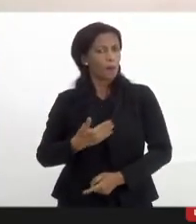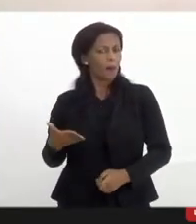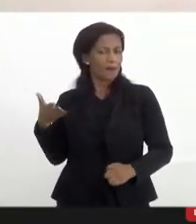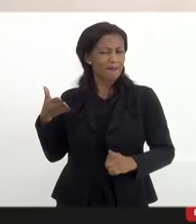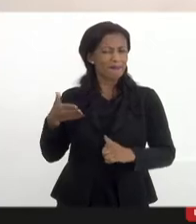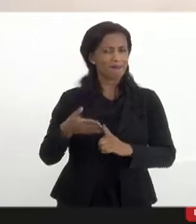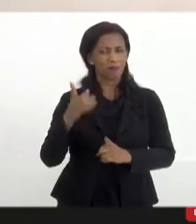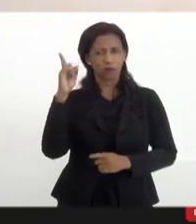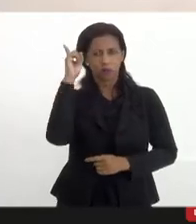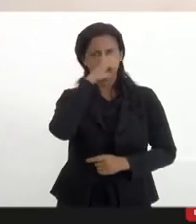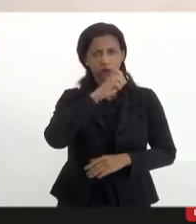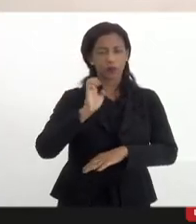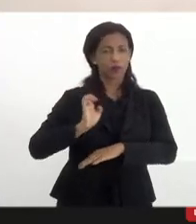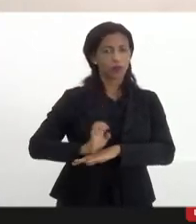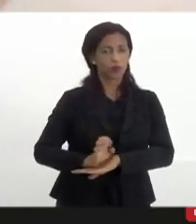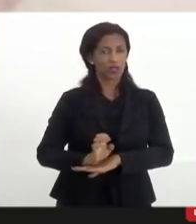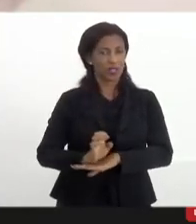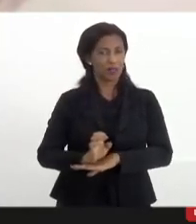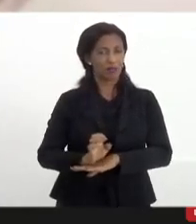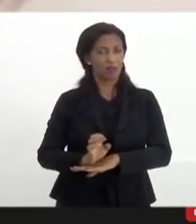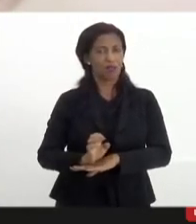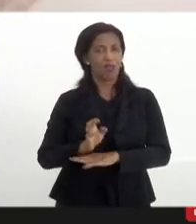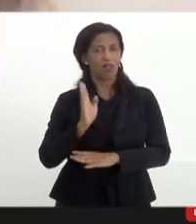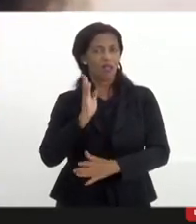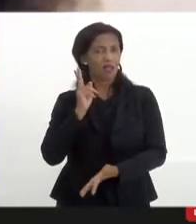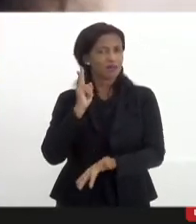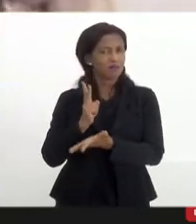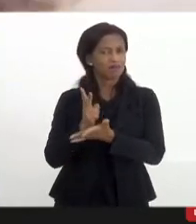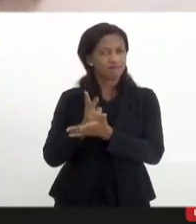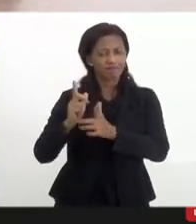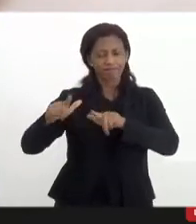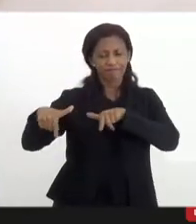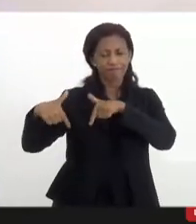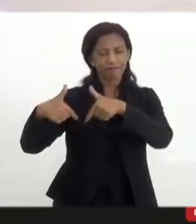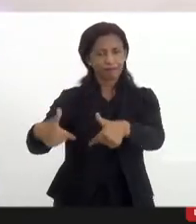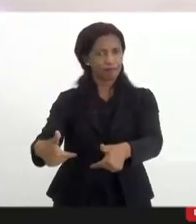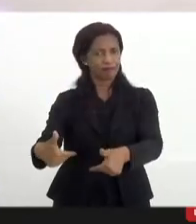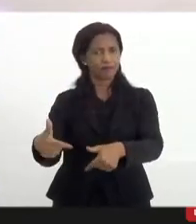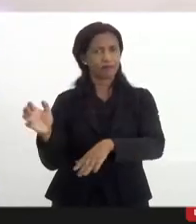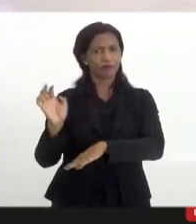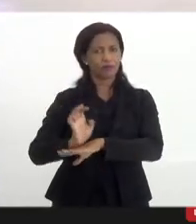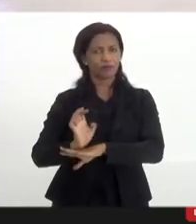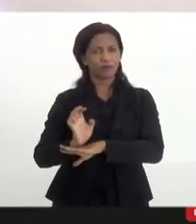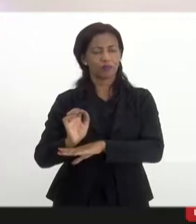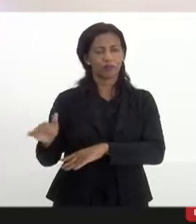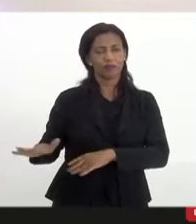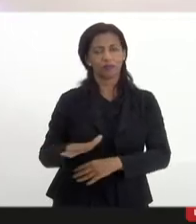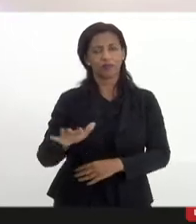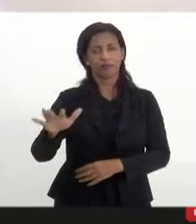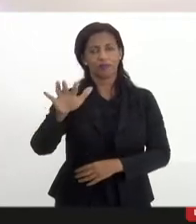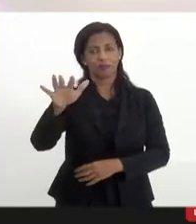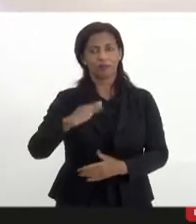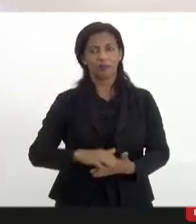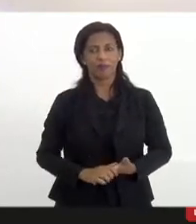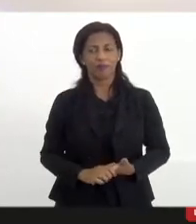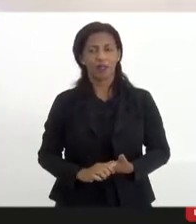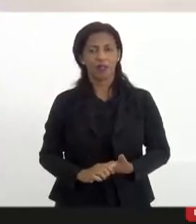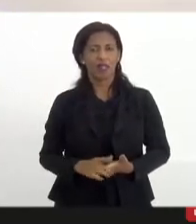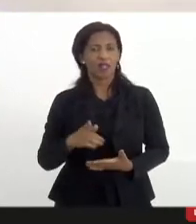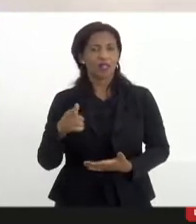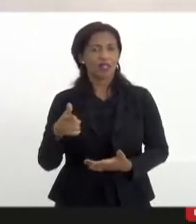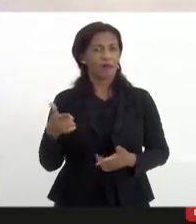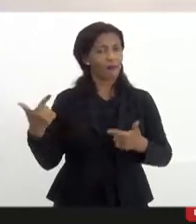do Estado, que é algo direto da ação do Estado nas favelas, que é via os seus braços